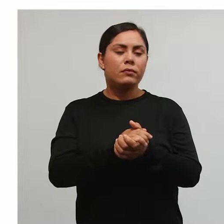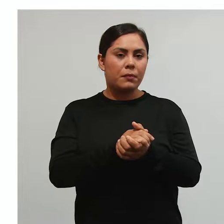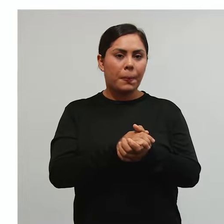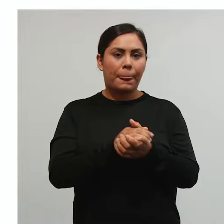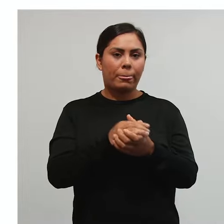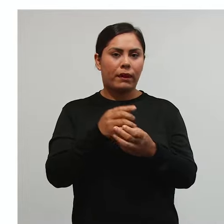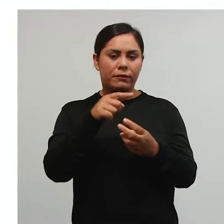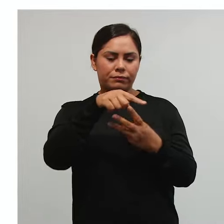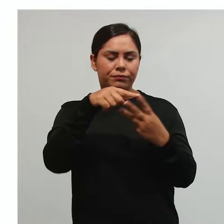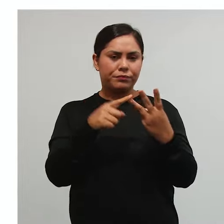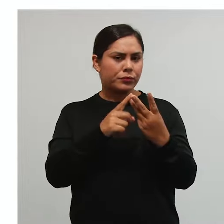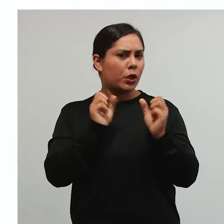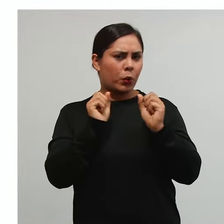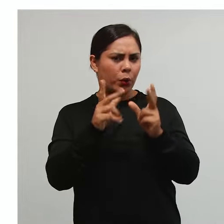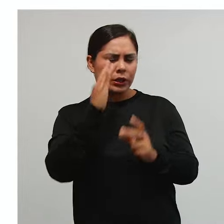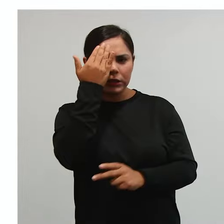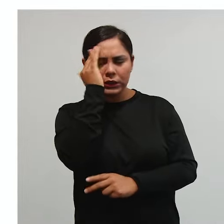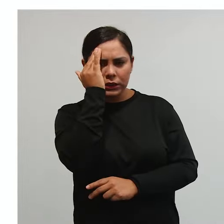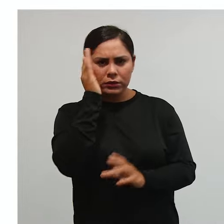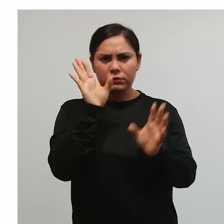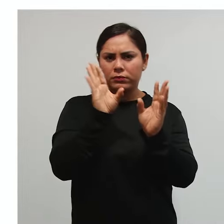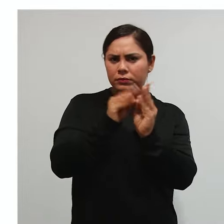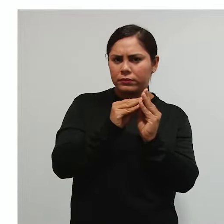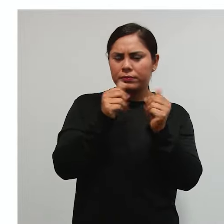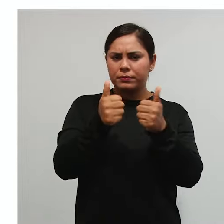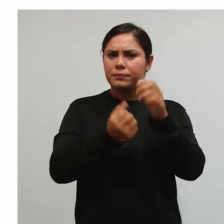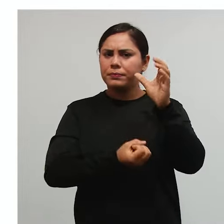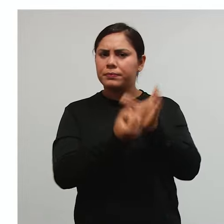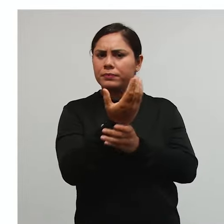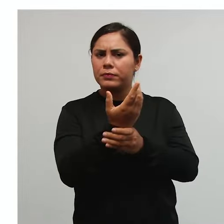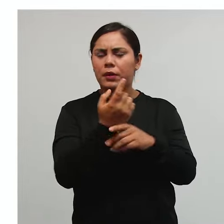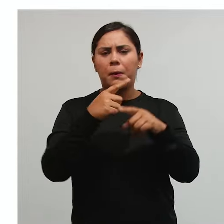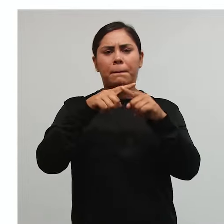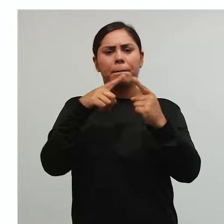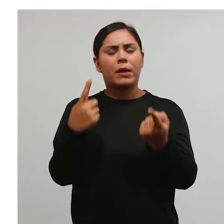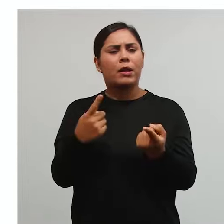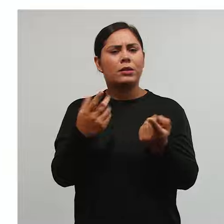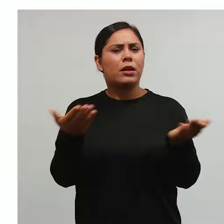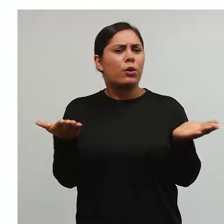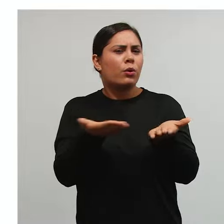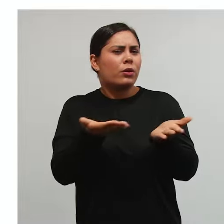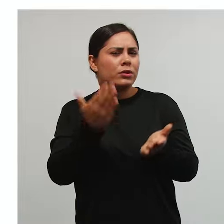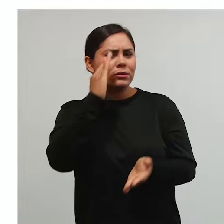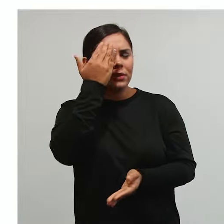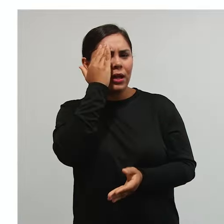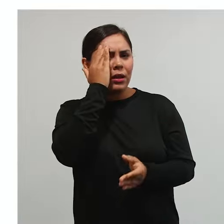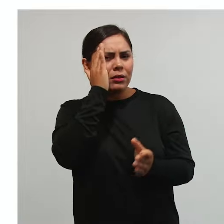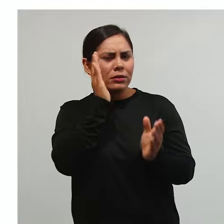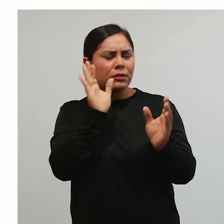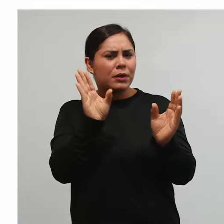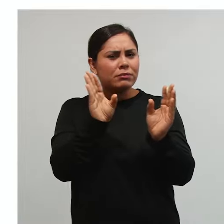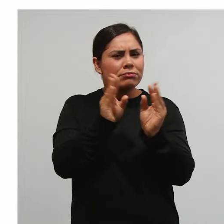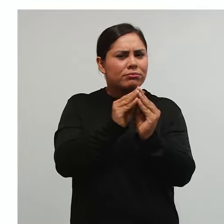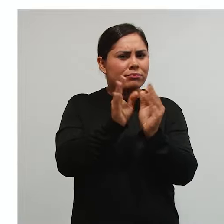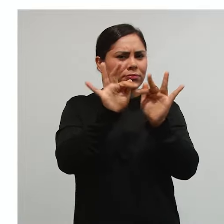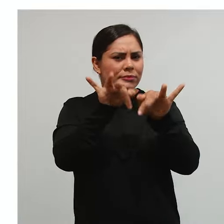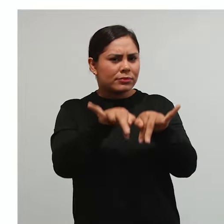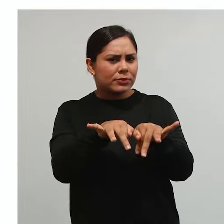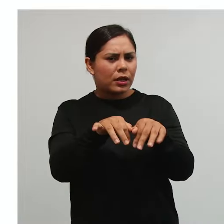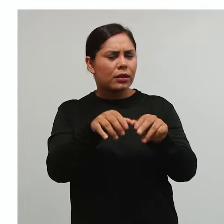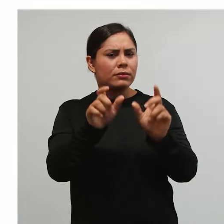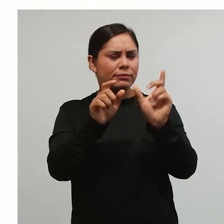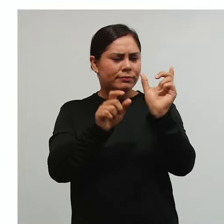tá? Tá bom entendi isso do lançamento mas agora para a gente finalizar esse ponto